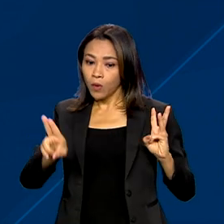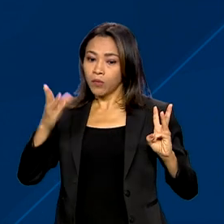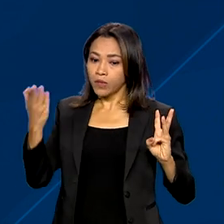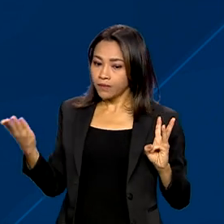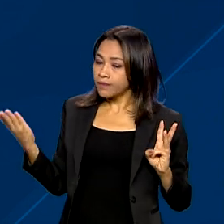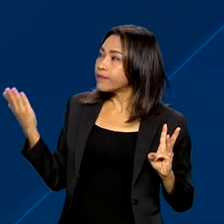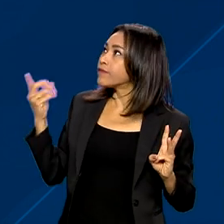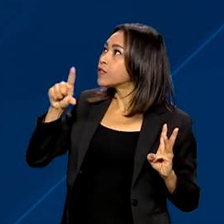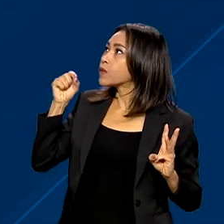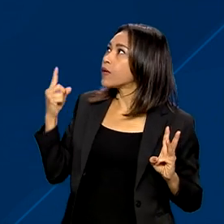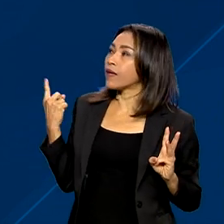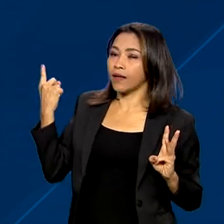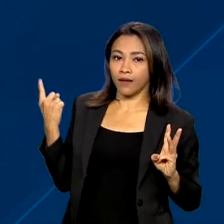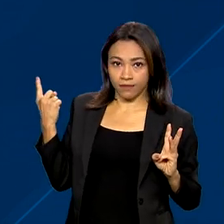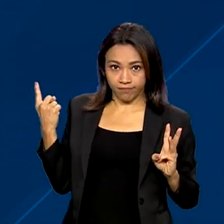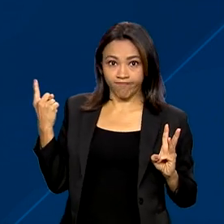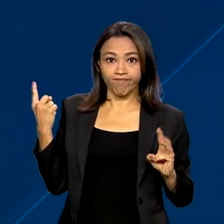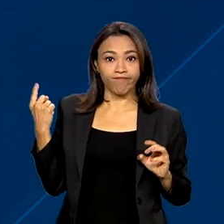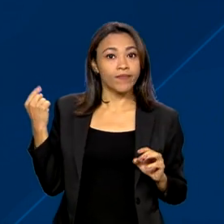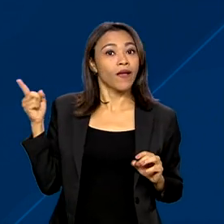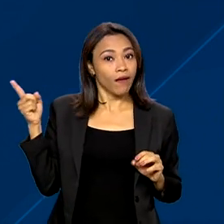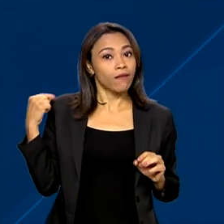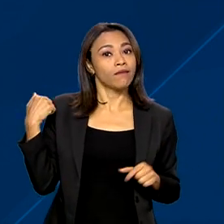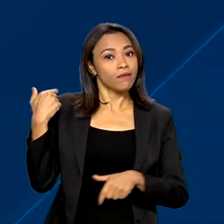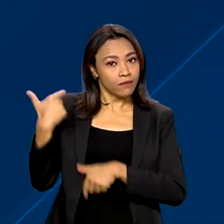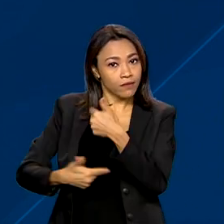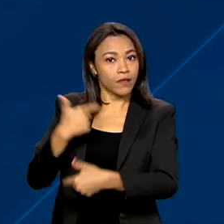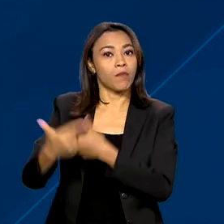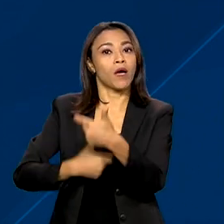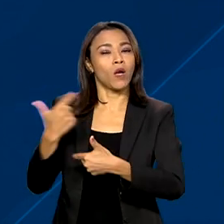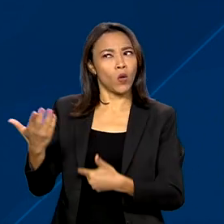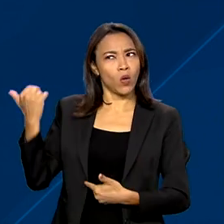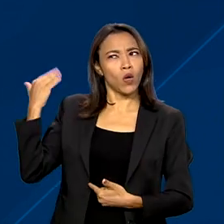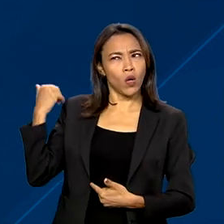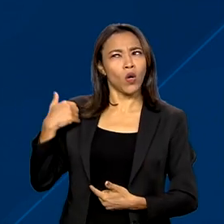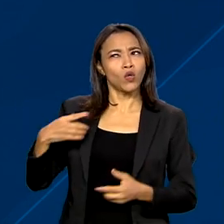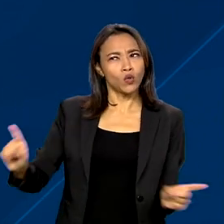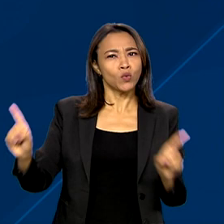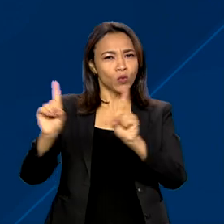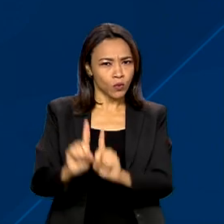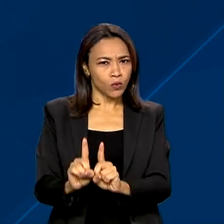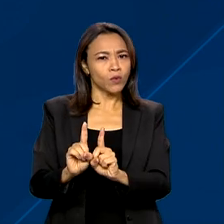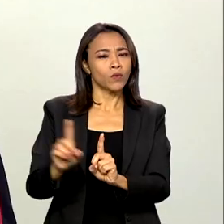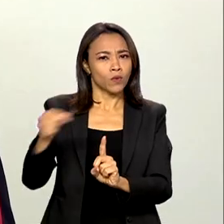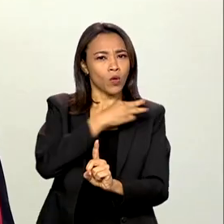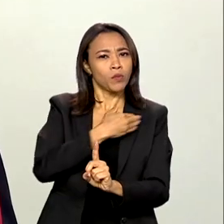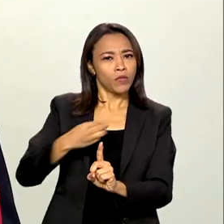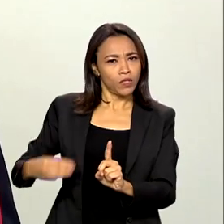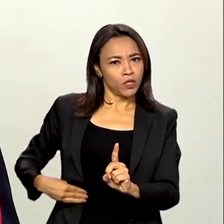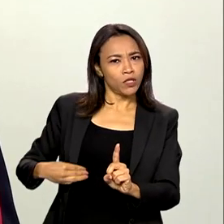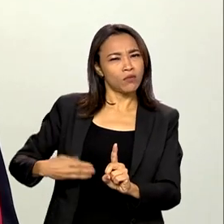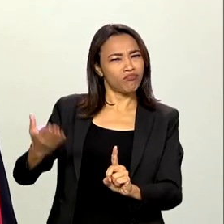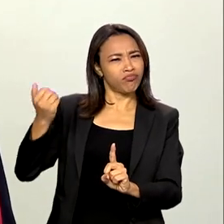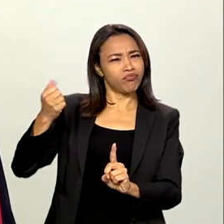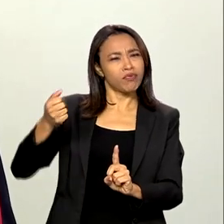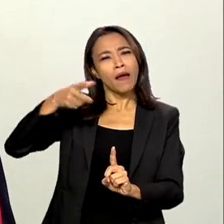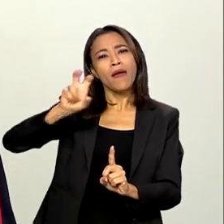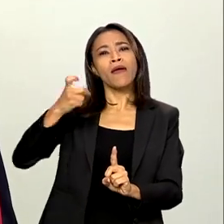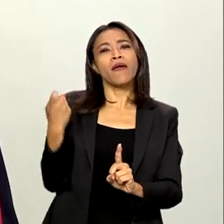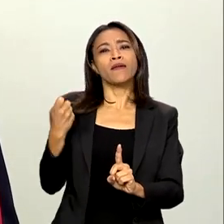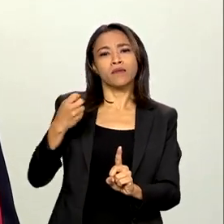Haddad vai nomear Dário Duigan, que trabalhou com o ministro quando ele foi prefeito de São Paulo. Nós estamos nos reunindo